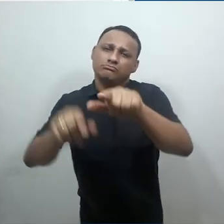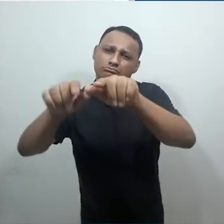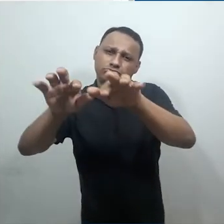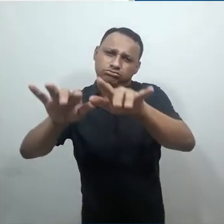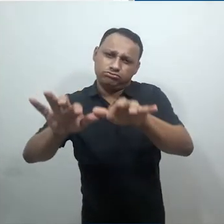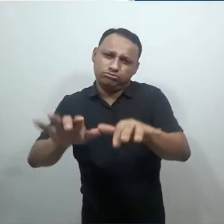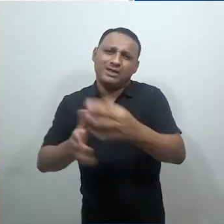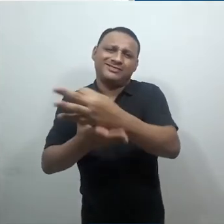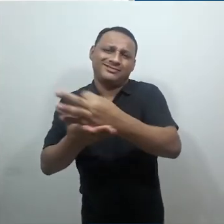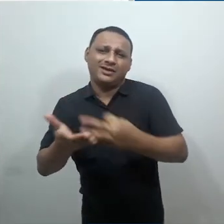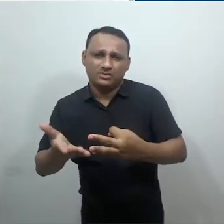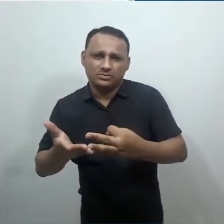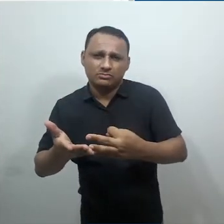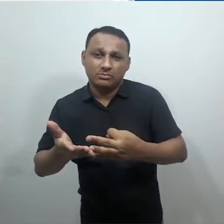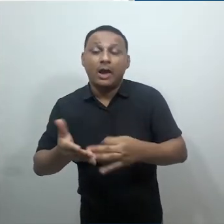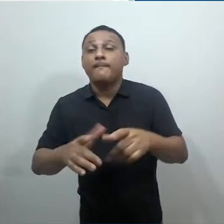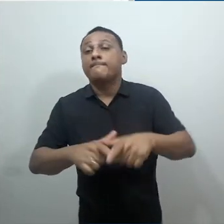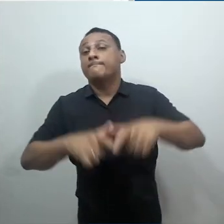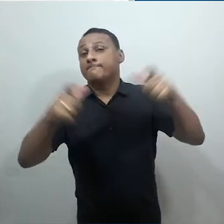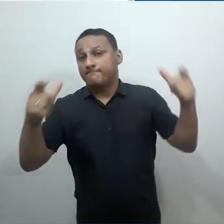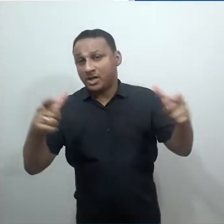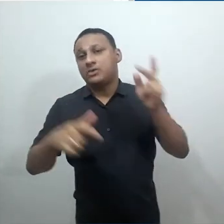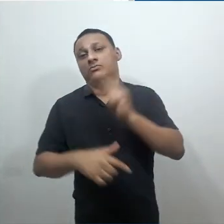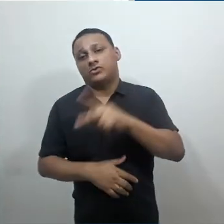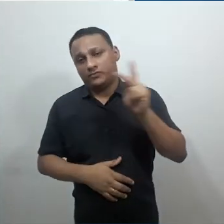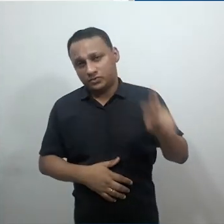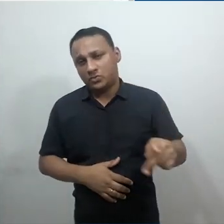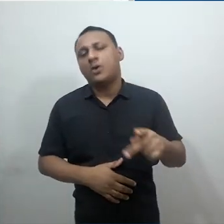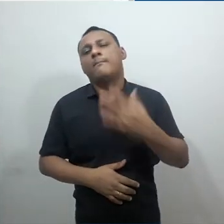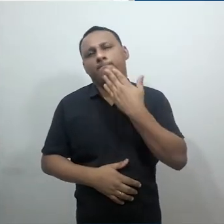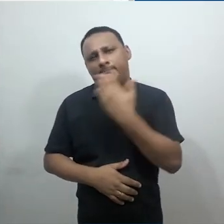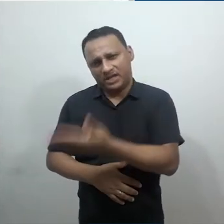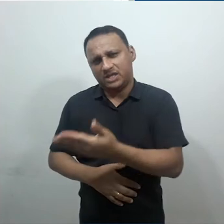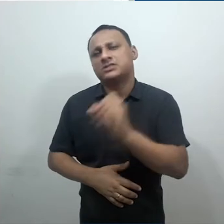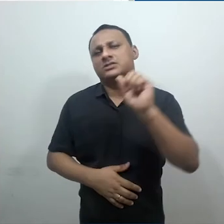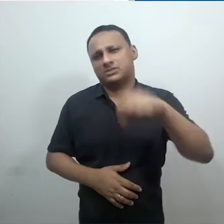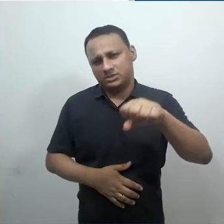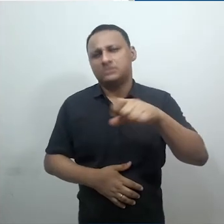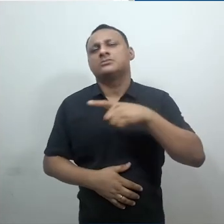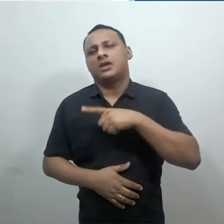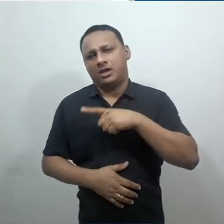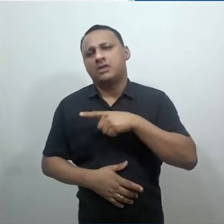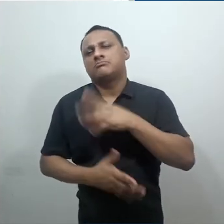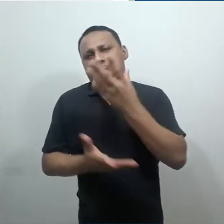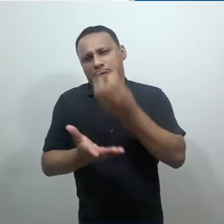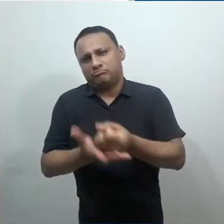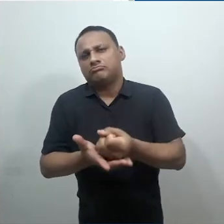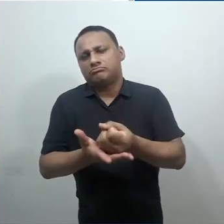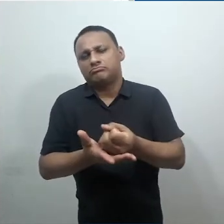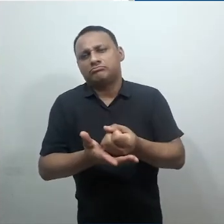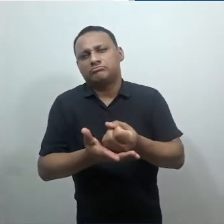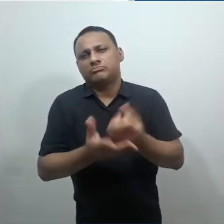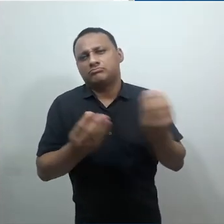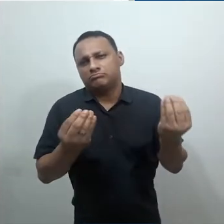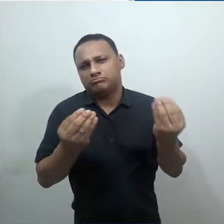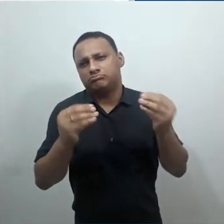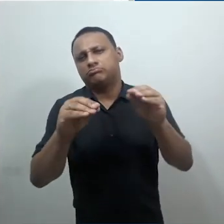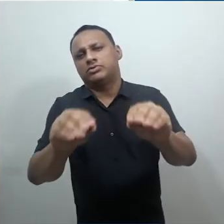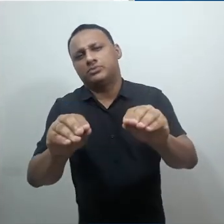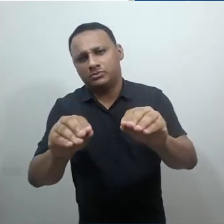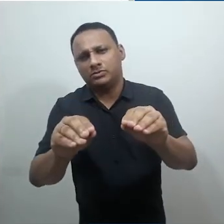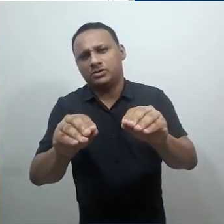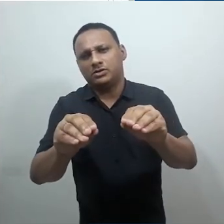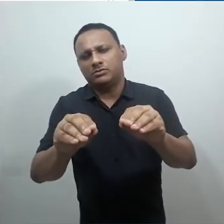O caso mais comum é o envio de arquivos. Para enviar uma tarefa, localizamos o botão adicionar tarefa.